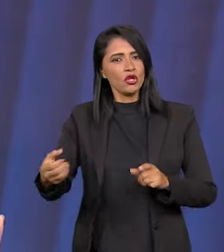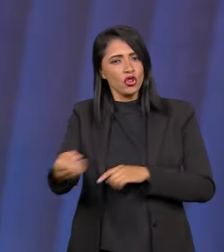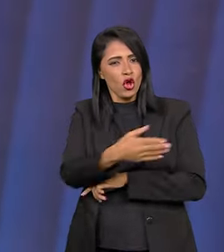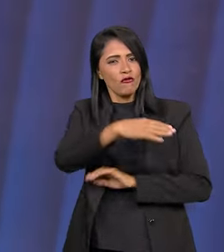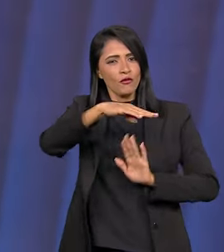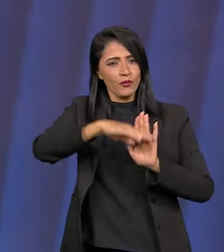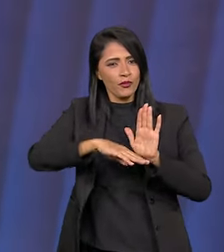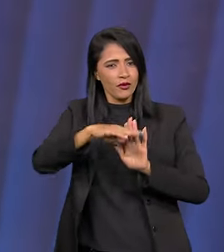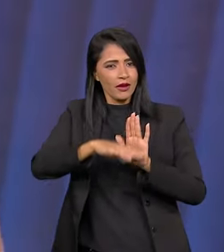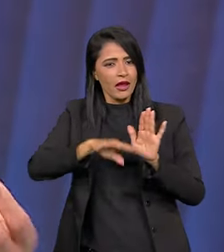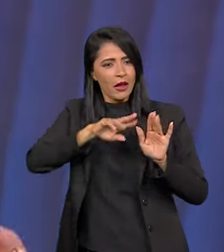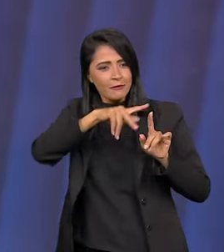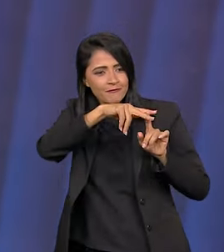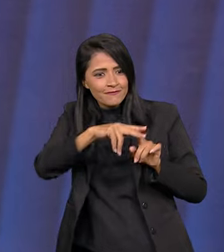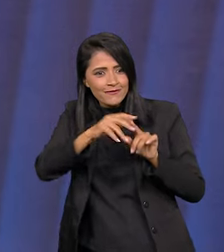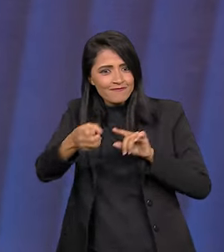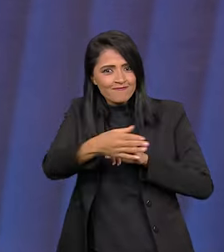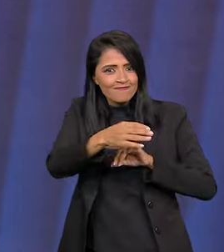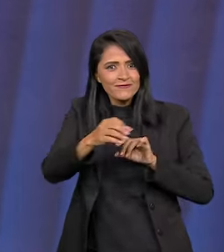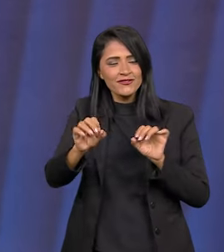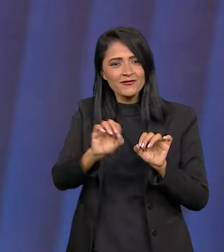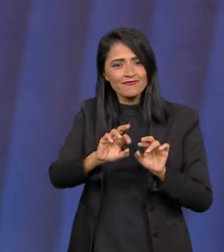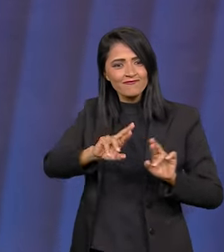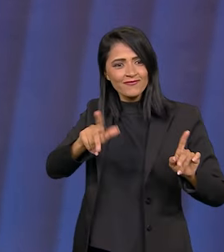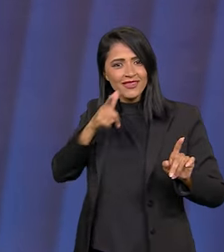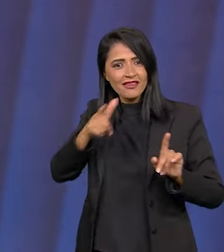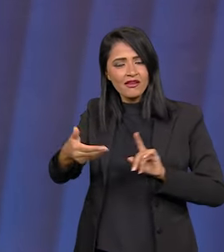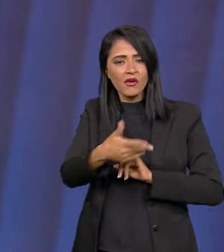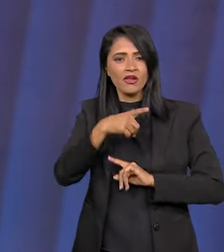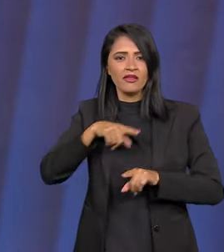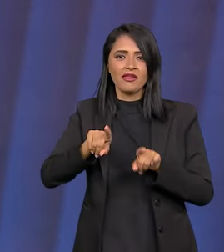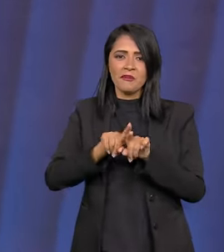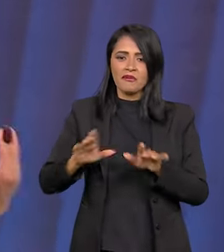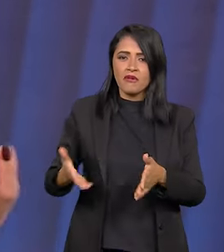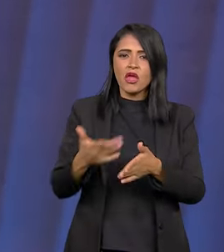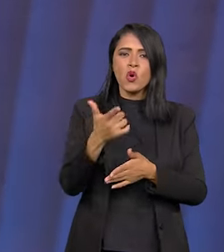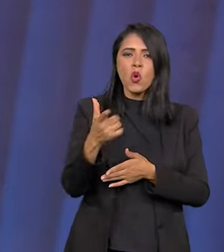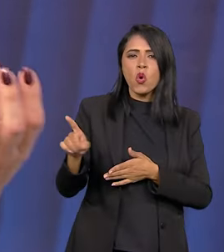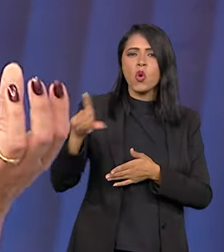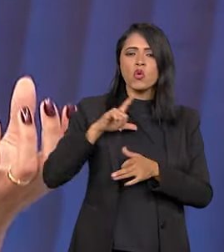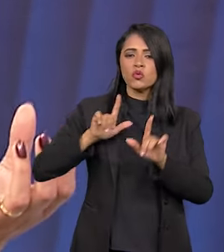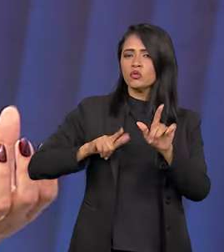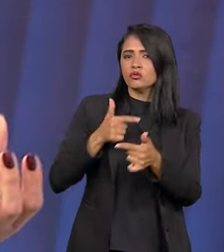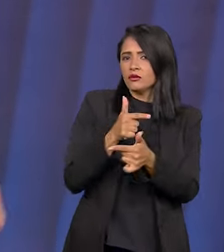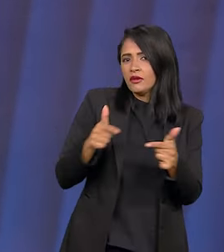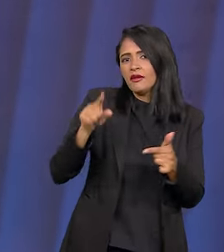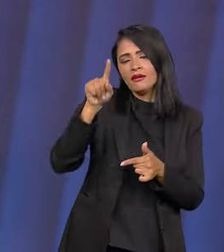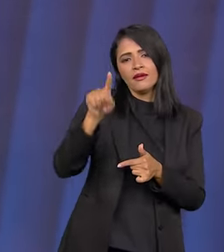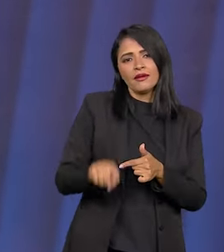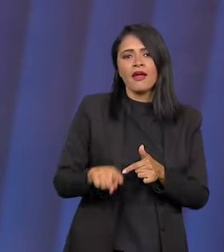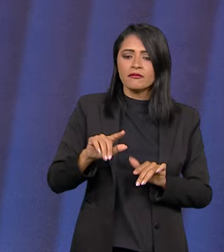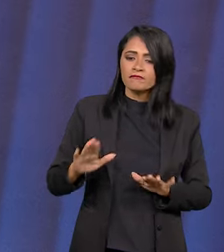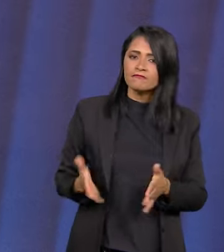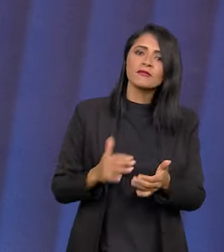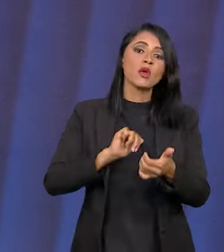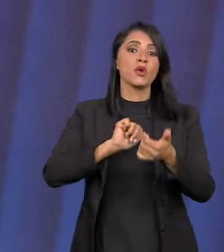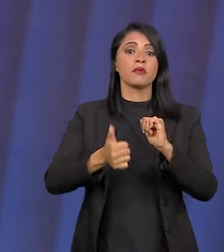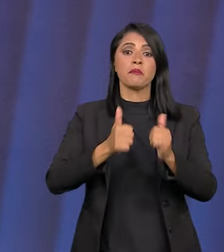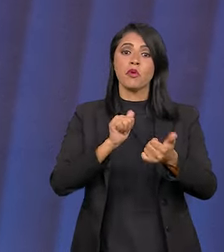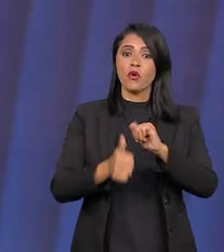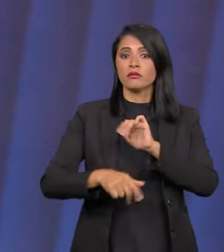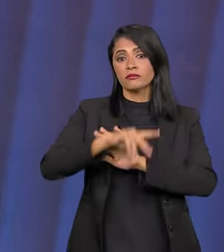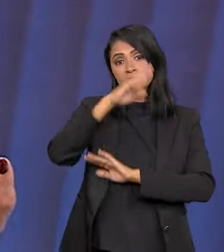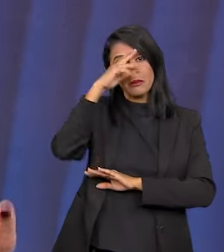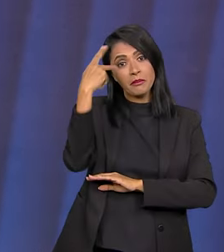remodelagem, novos programas e um incentivo bem interessante que não existe também quase em outras emissoras, que é o